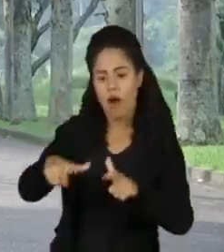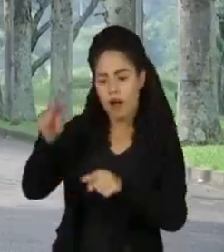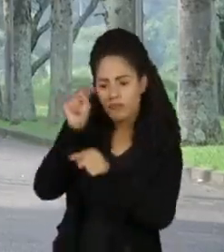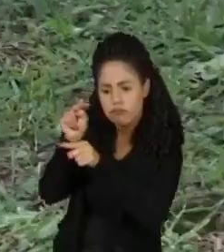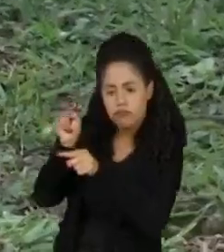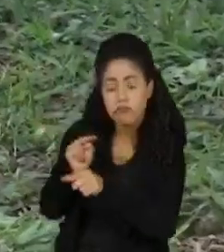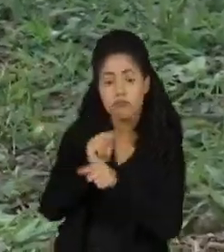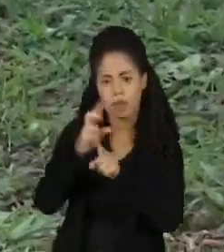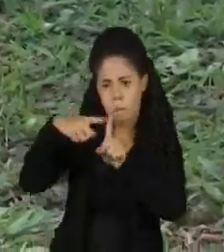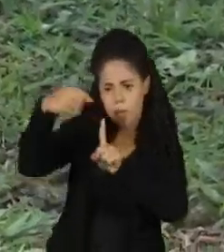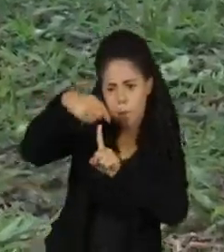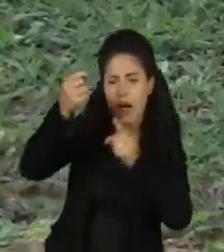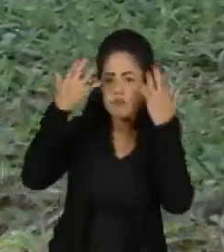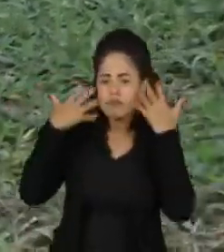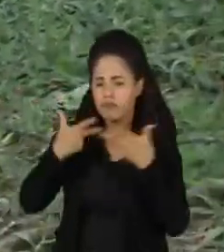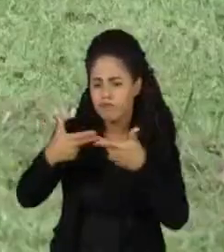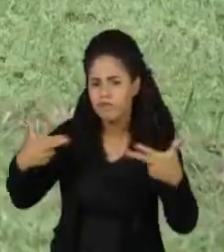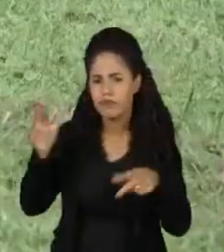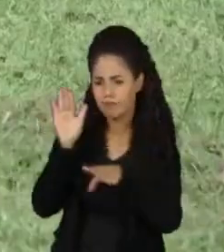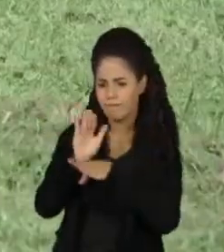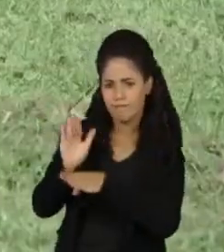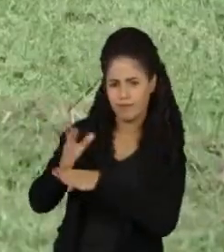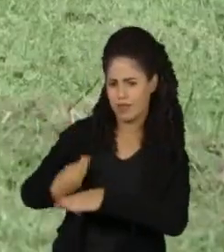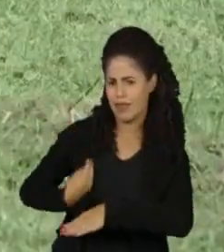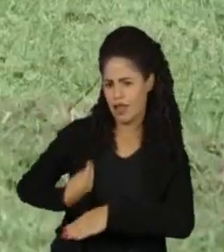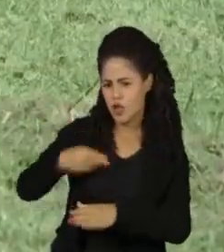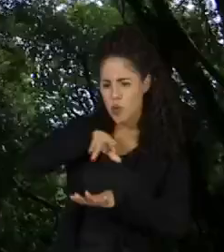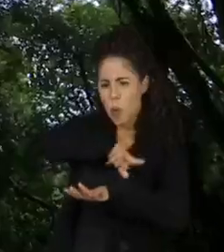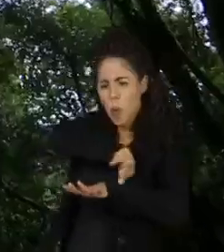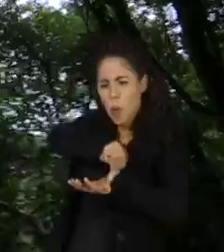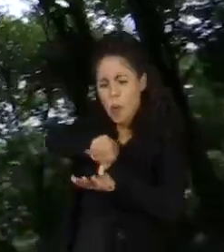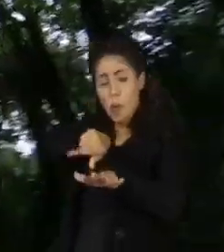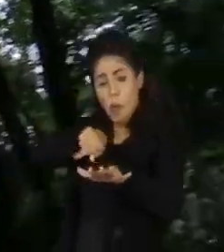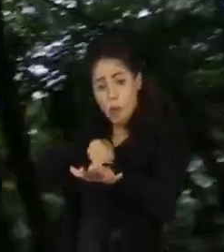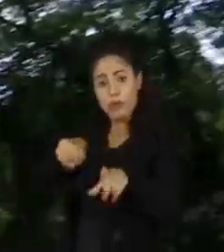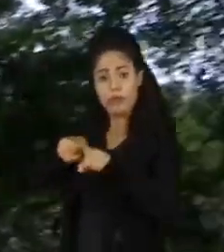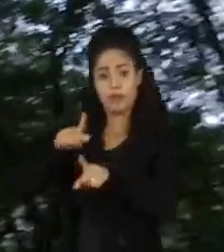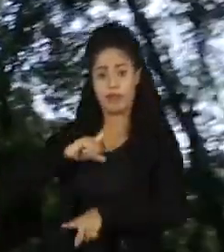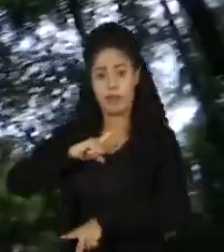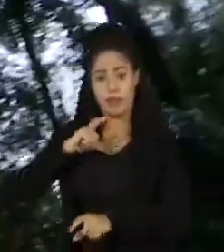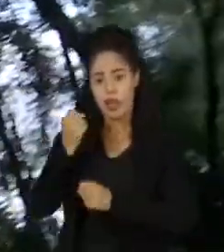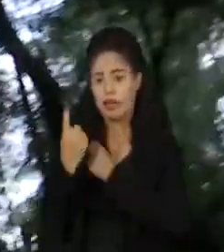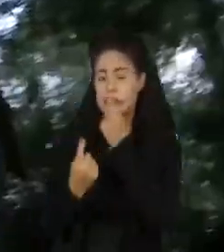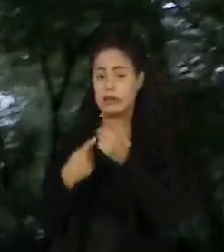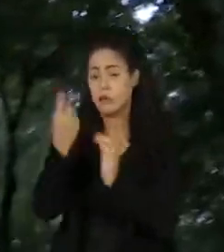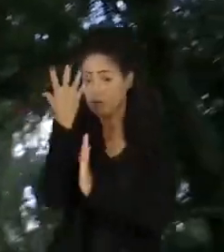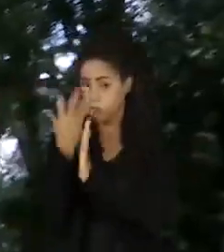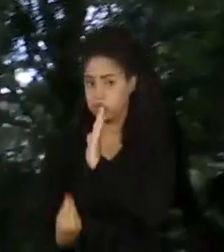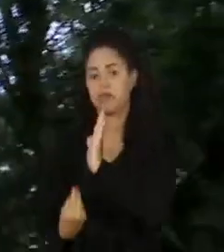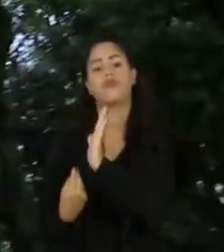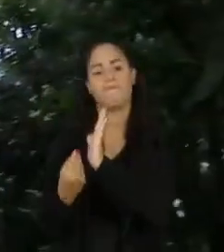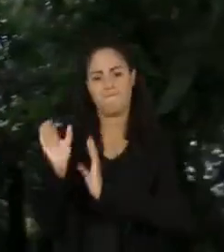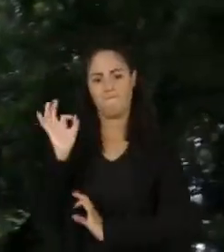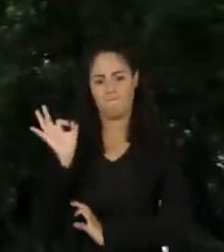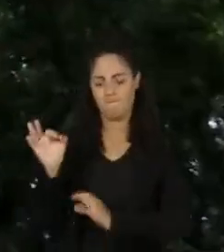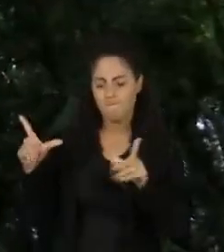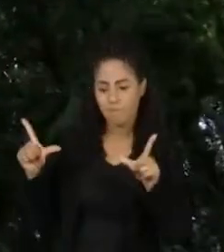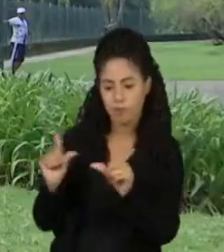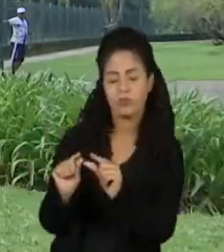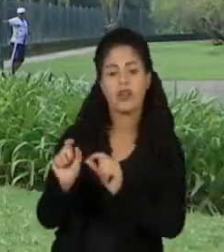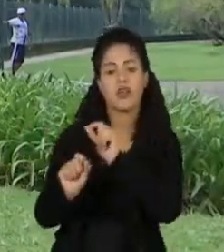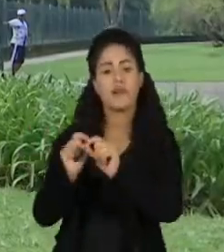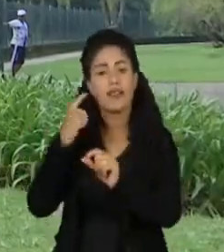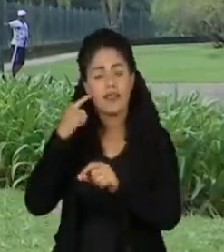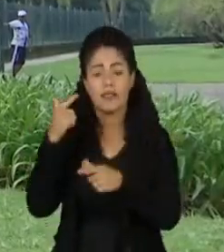ambiental, viveiro de centenas de espécies de animais e plantas, algumas ameaçadas de extinção. E, além